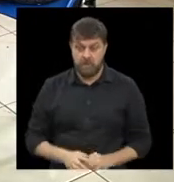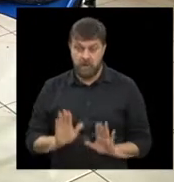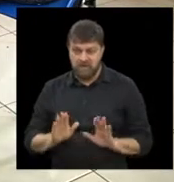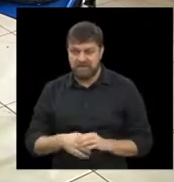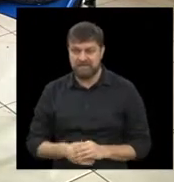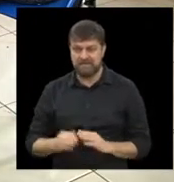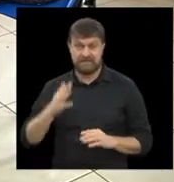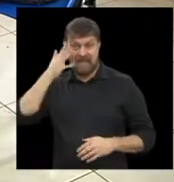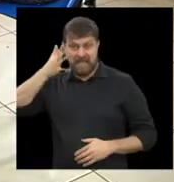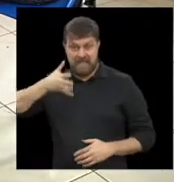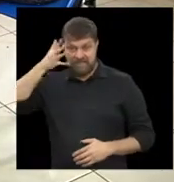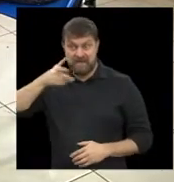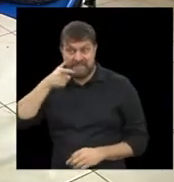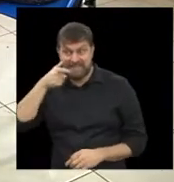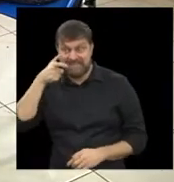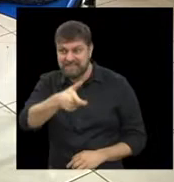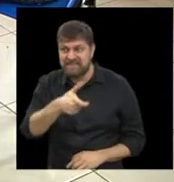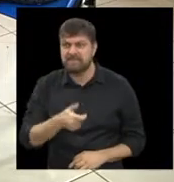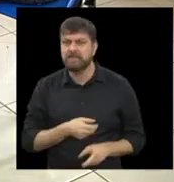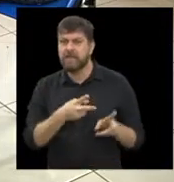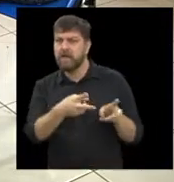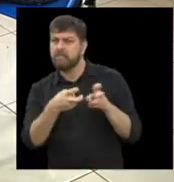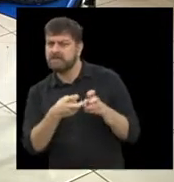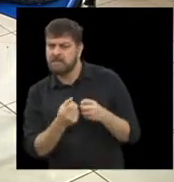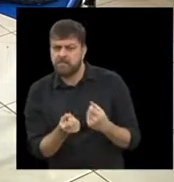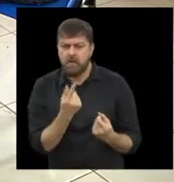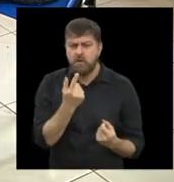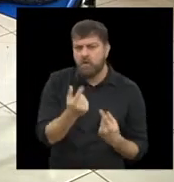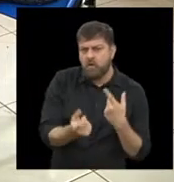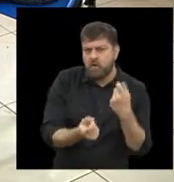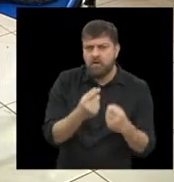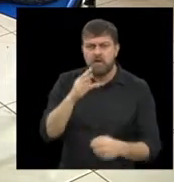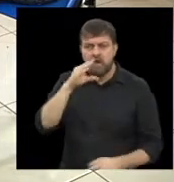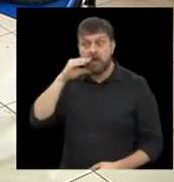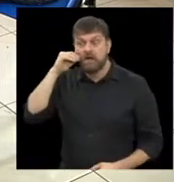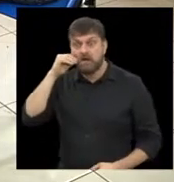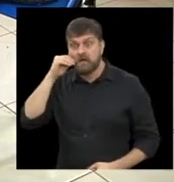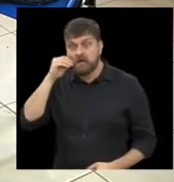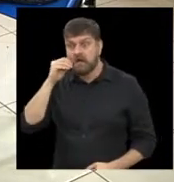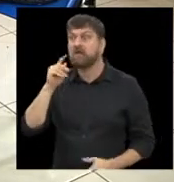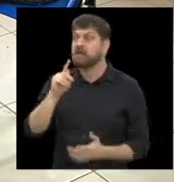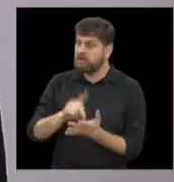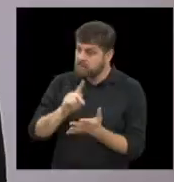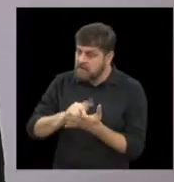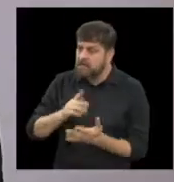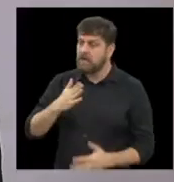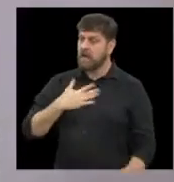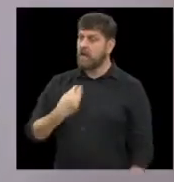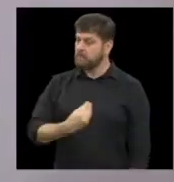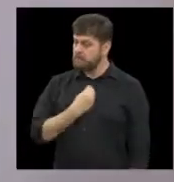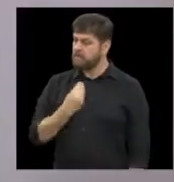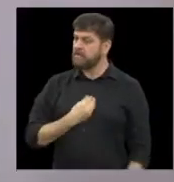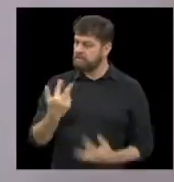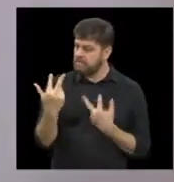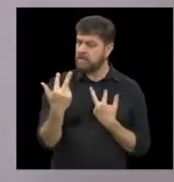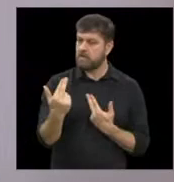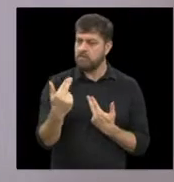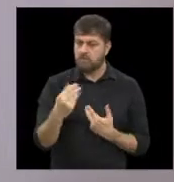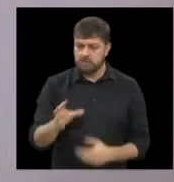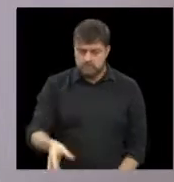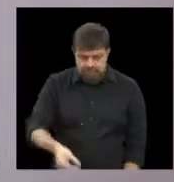palestras, suas oficinas, percebe até uma ou outra adolescente falando, nossa, eu vivo isso. Então aí que ela toma